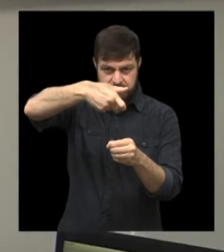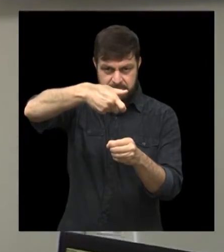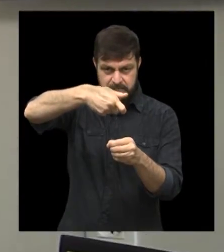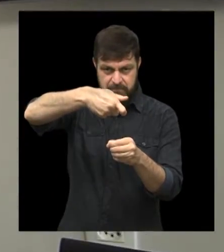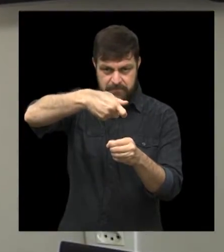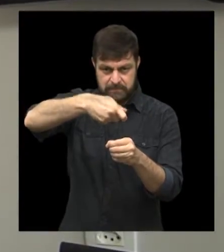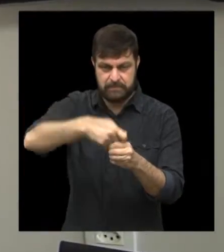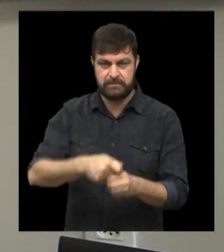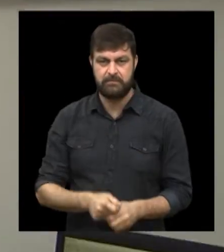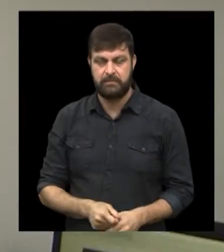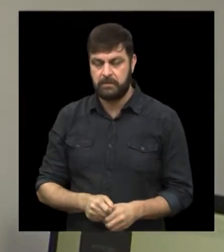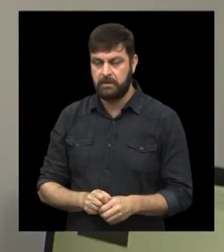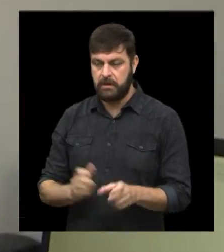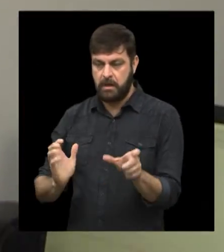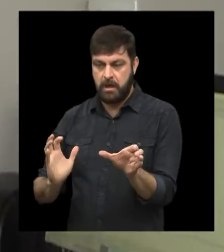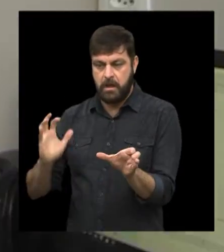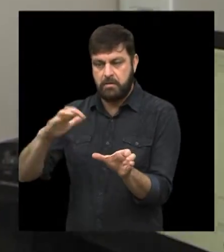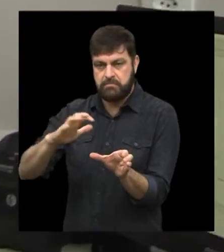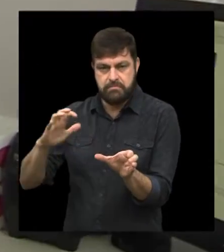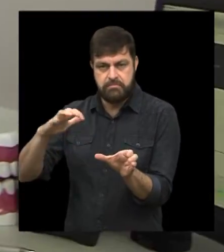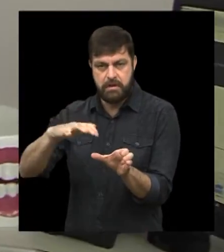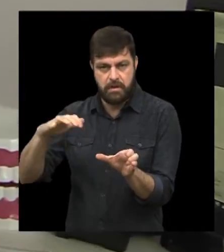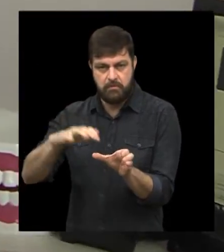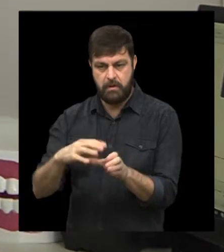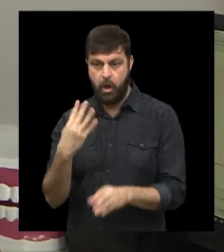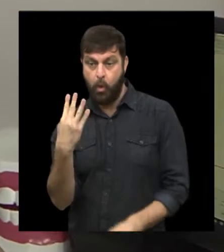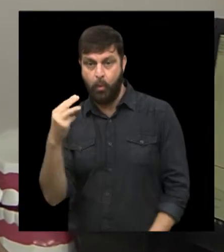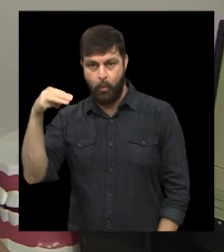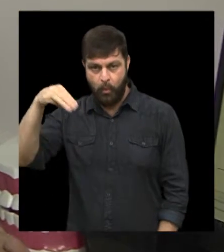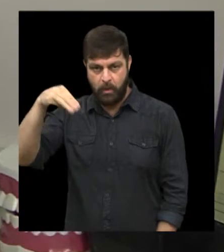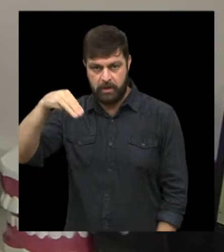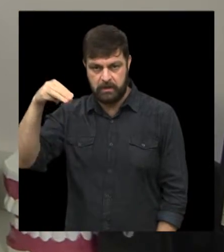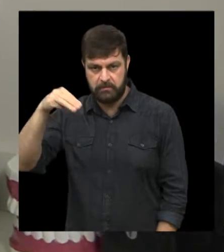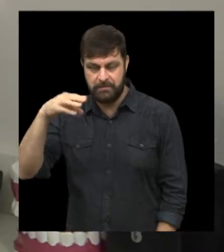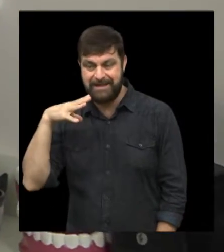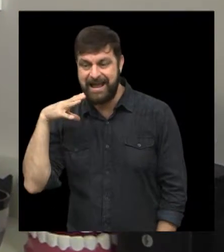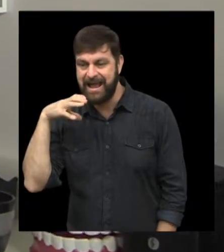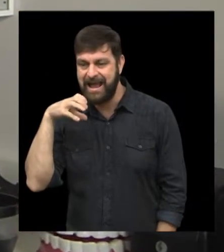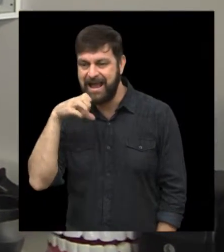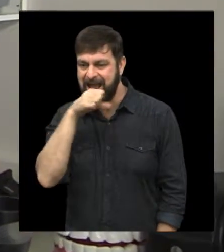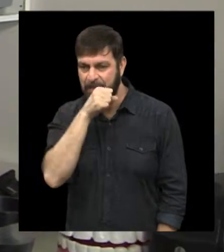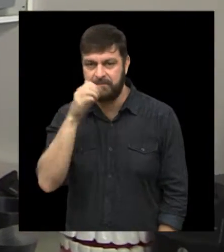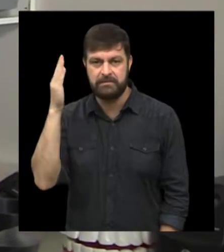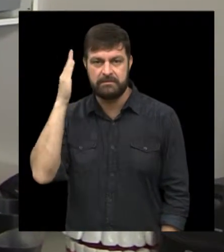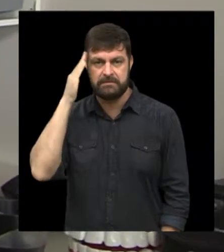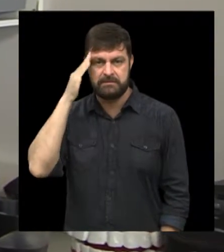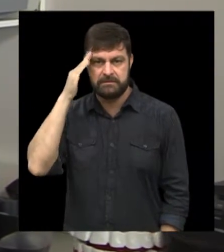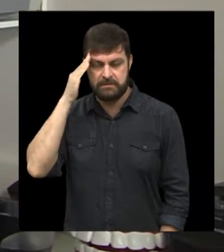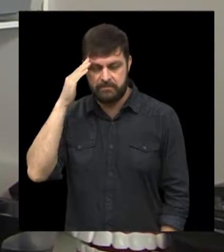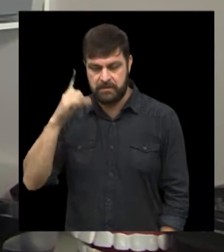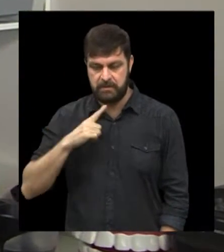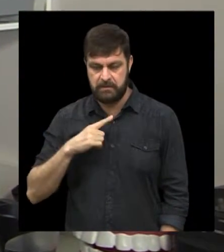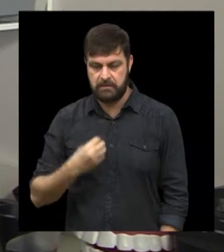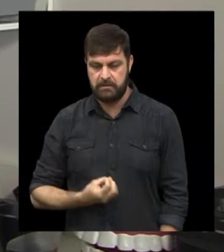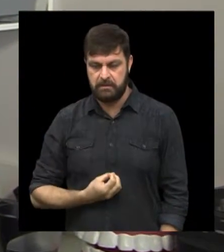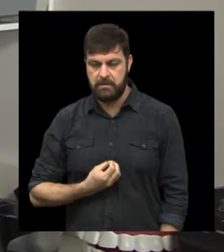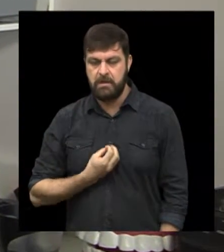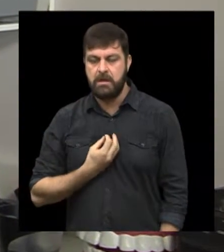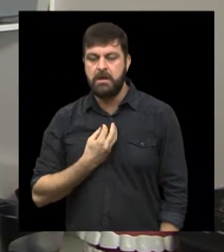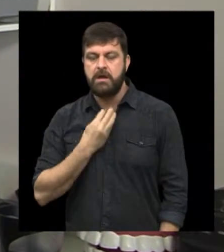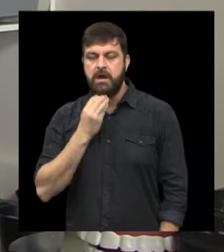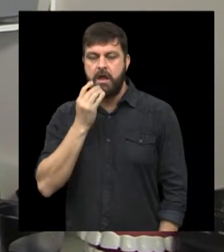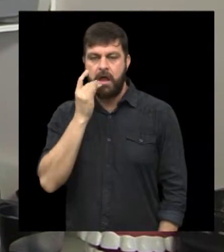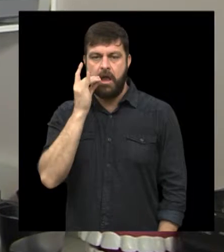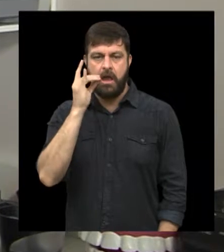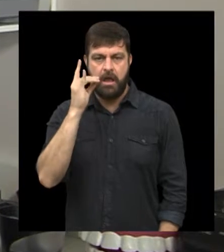e agora ele está recebendo os dados, e nos próximos quatro minutos, ele vai fazer a medição da concentração dos